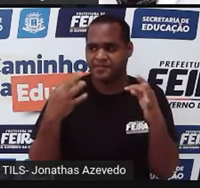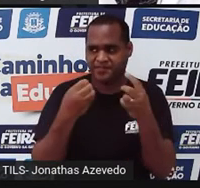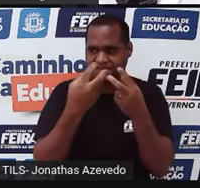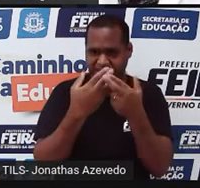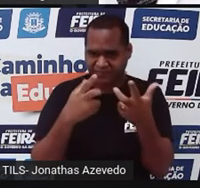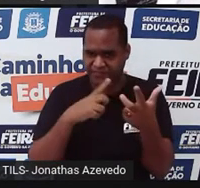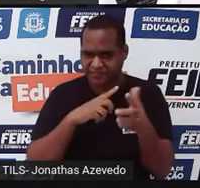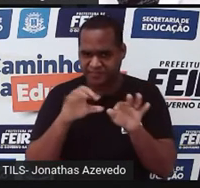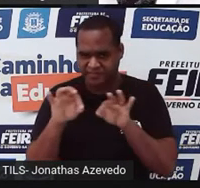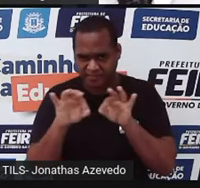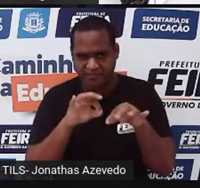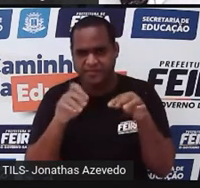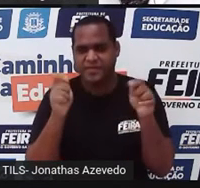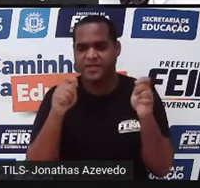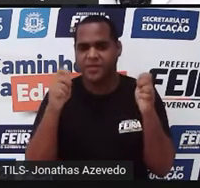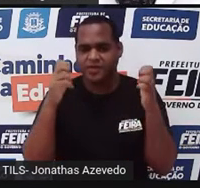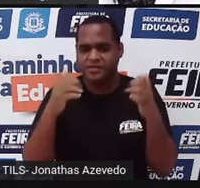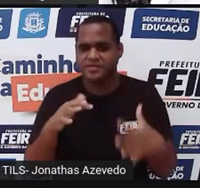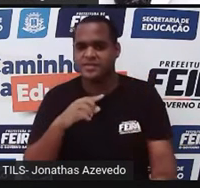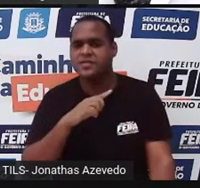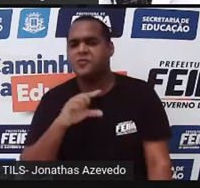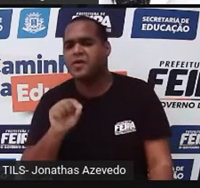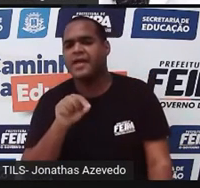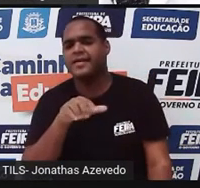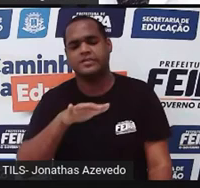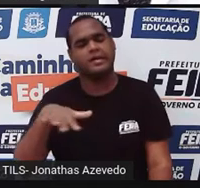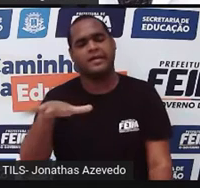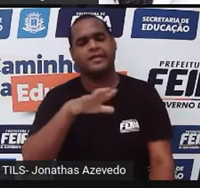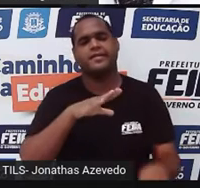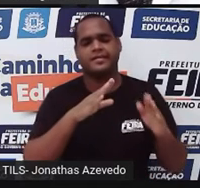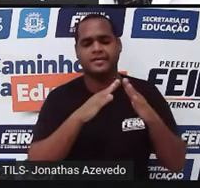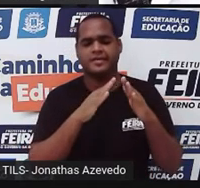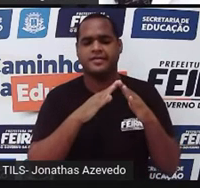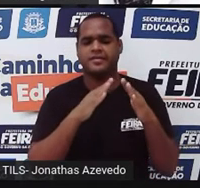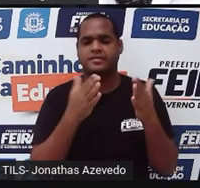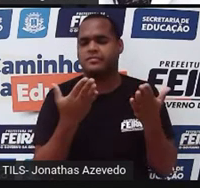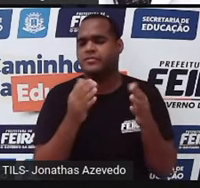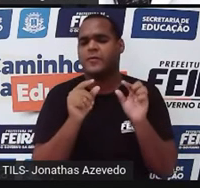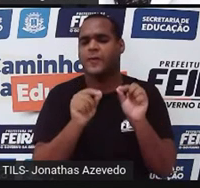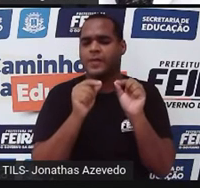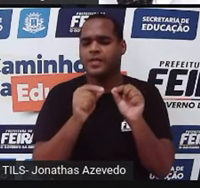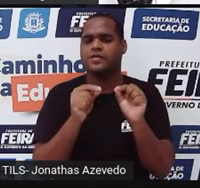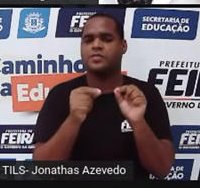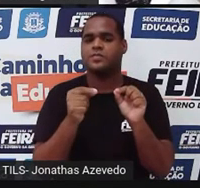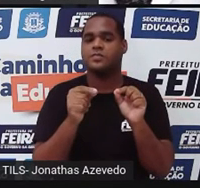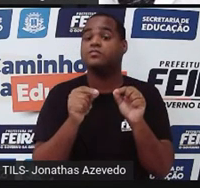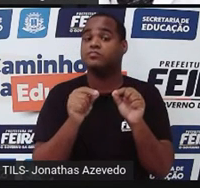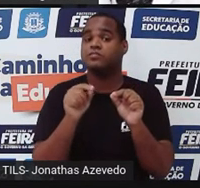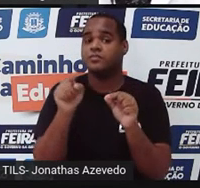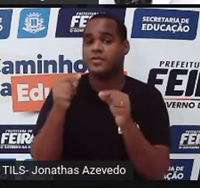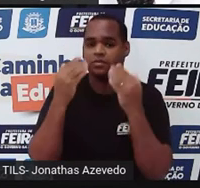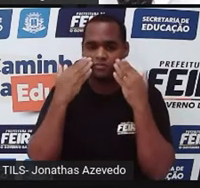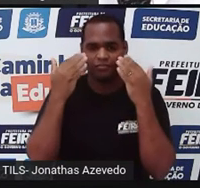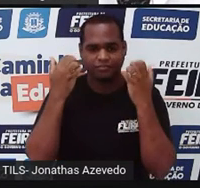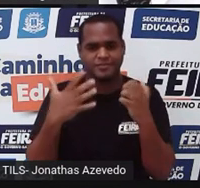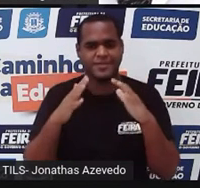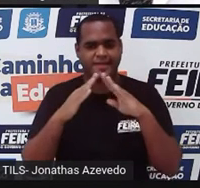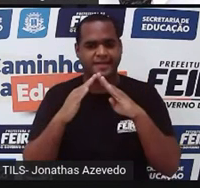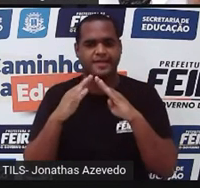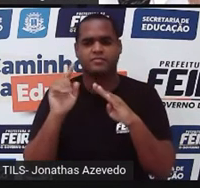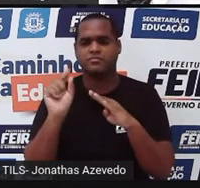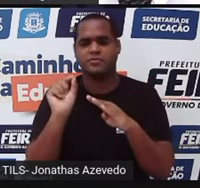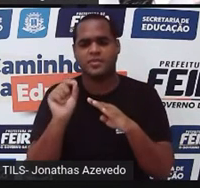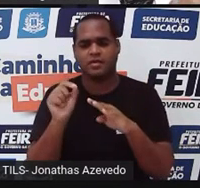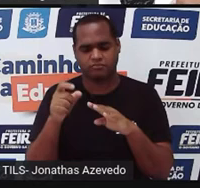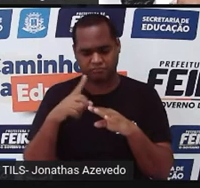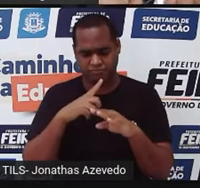como eu vou determinar a área da casa, se a figura que representa essa casa não é um retângulo ou não